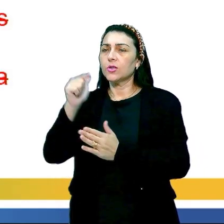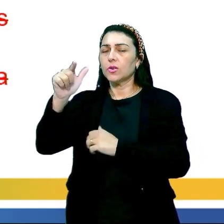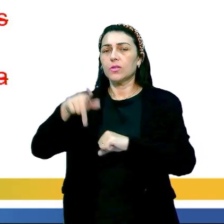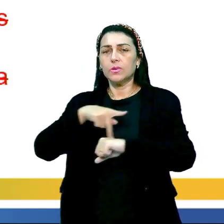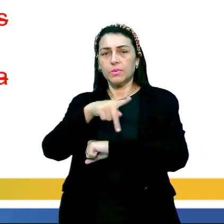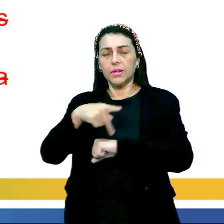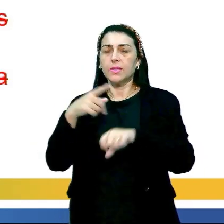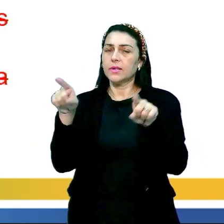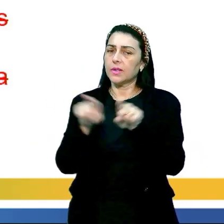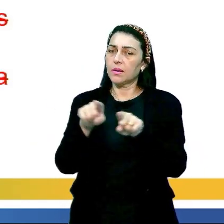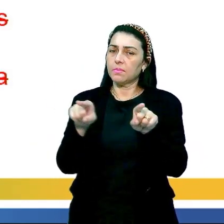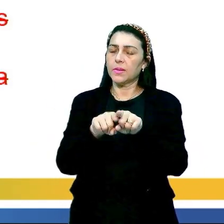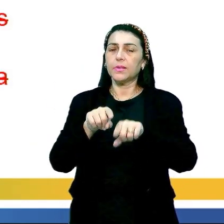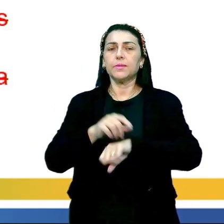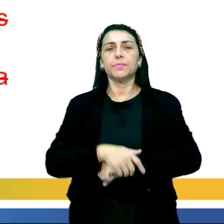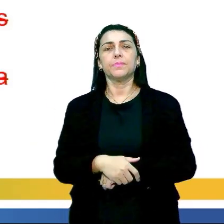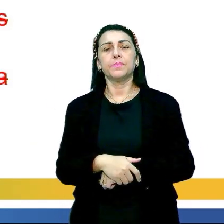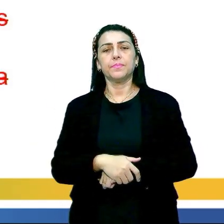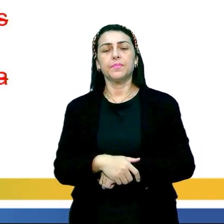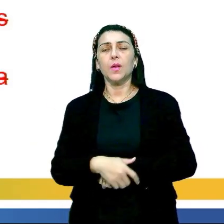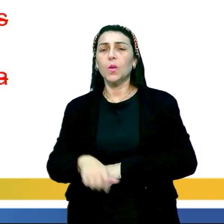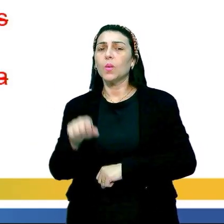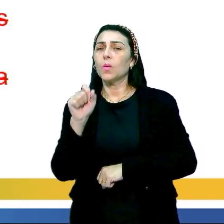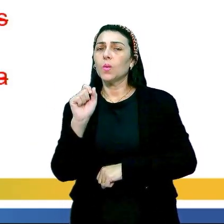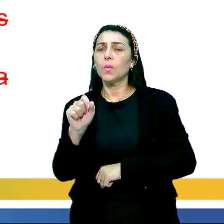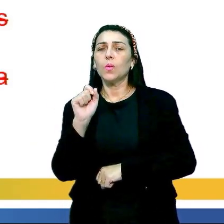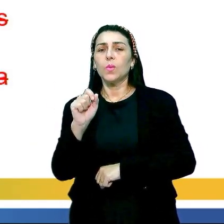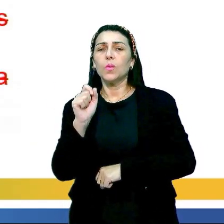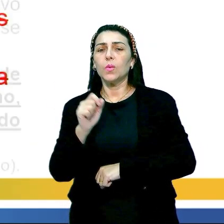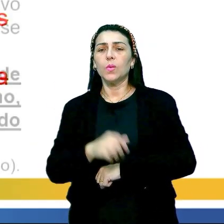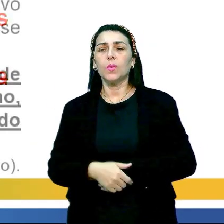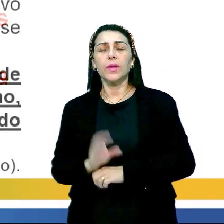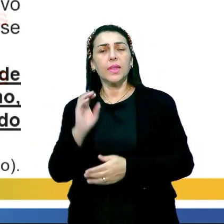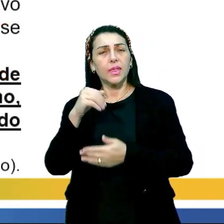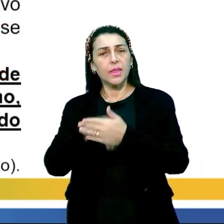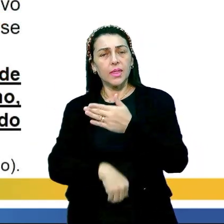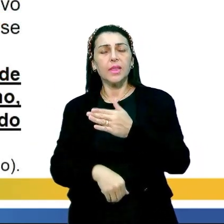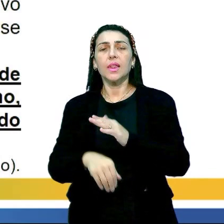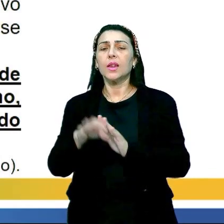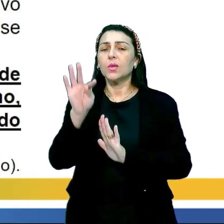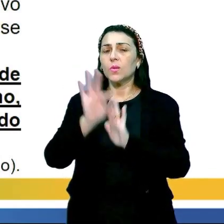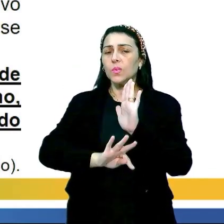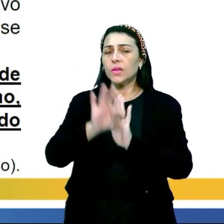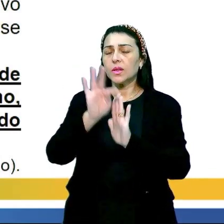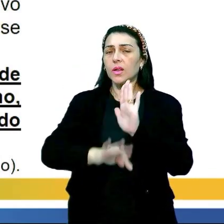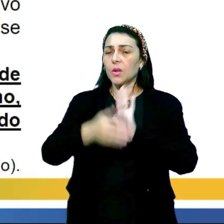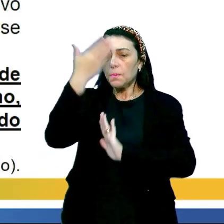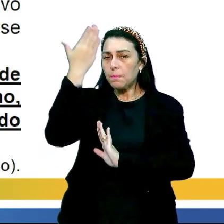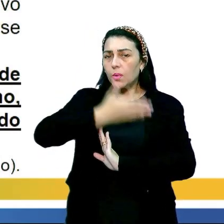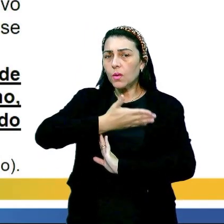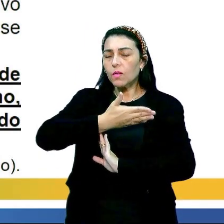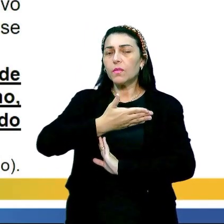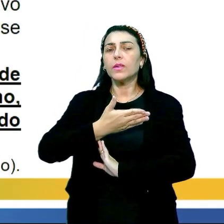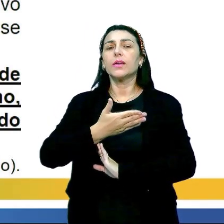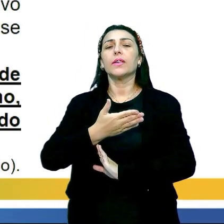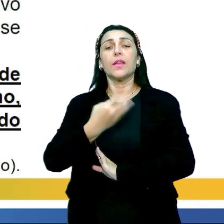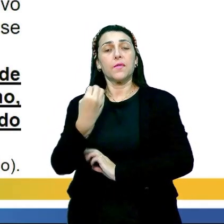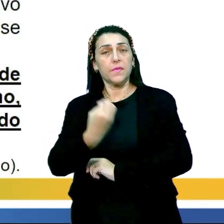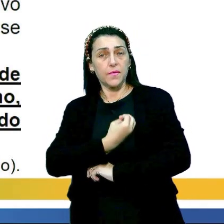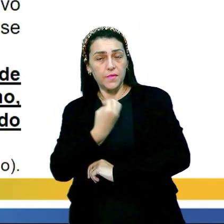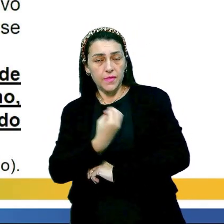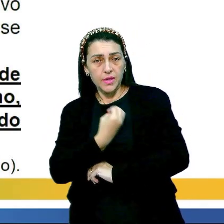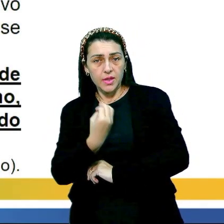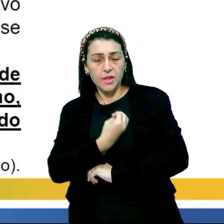países também. E o que que ratifica essa nossa informação dentro do texto? Tá aí, ó, né? O tango revive,